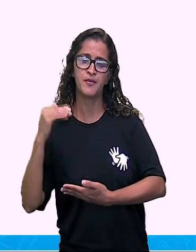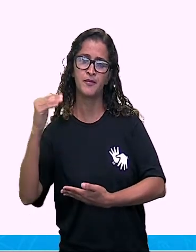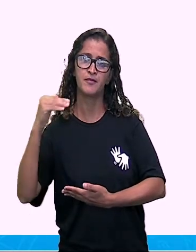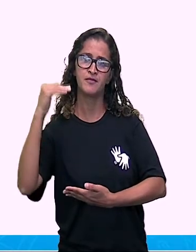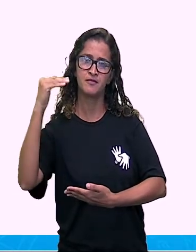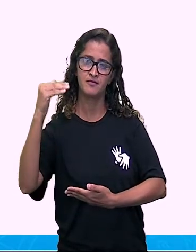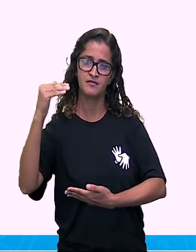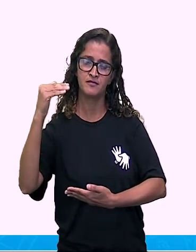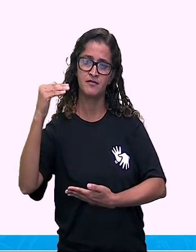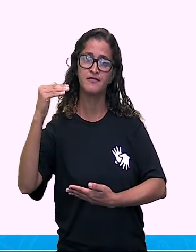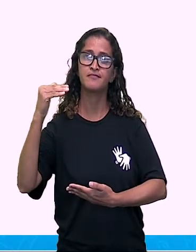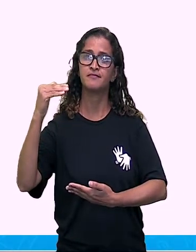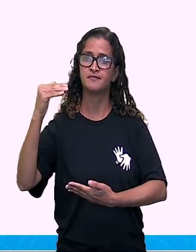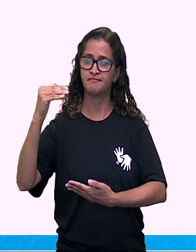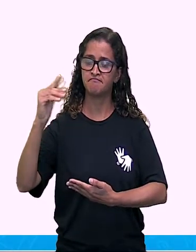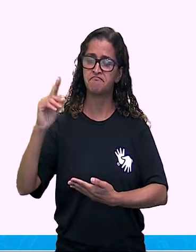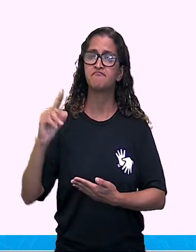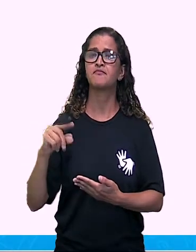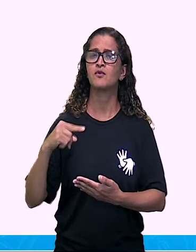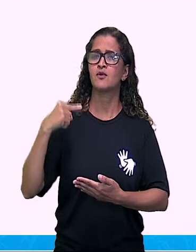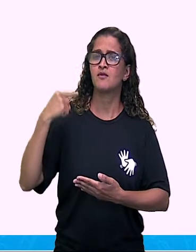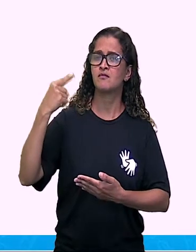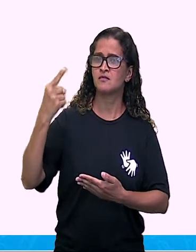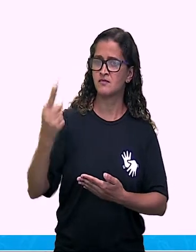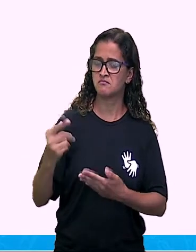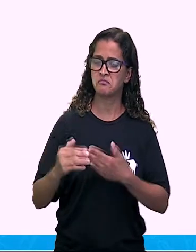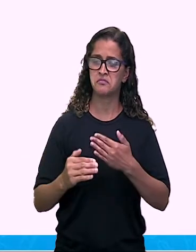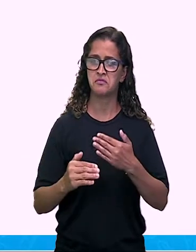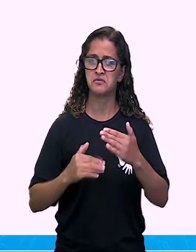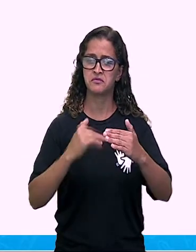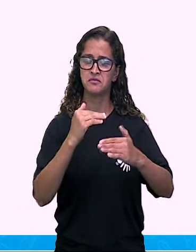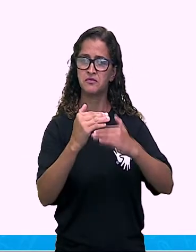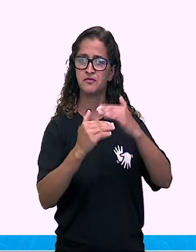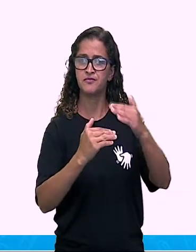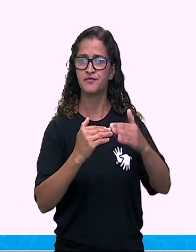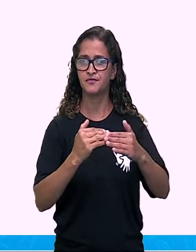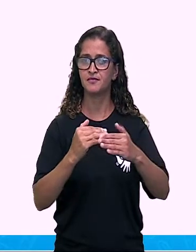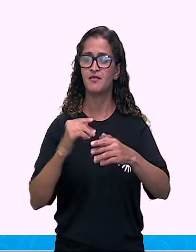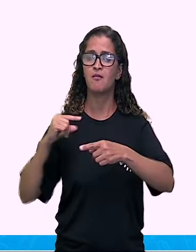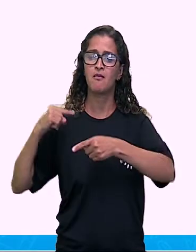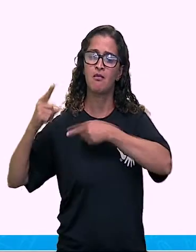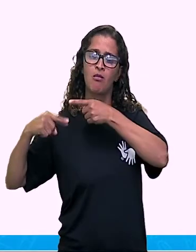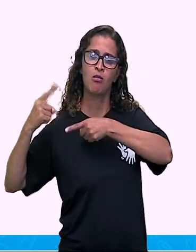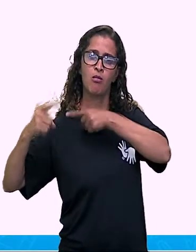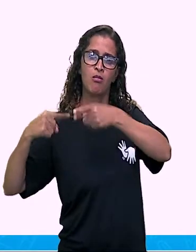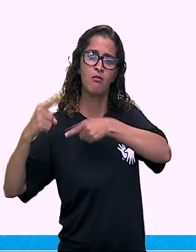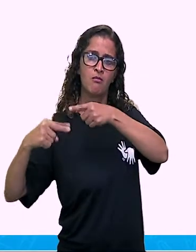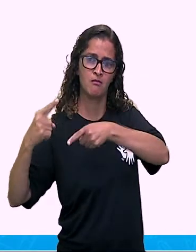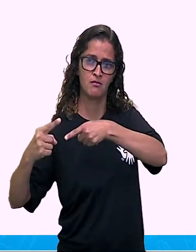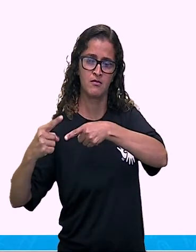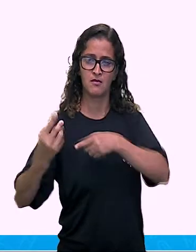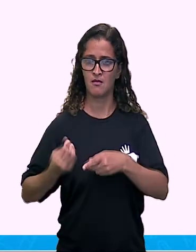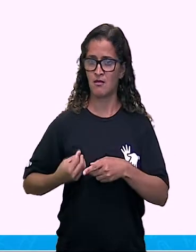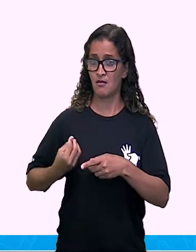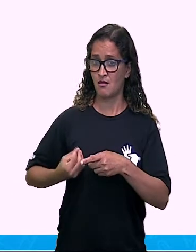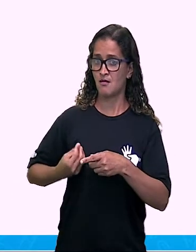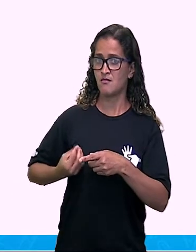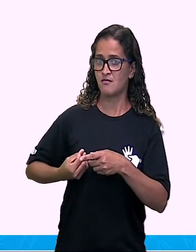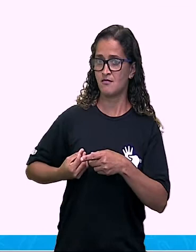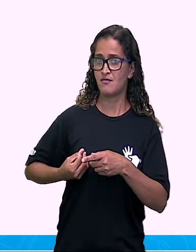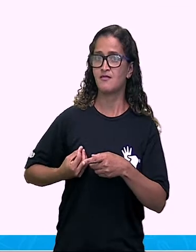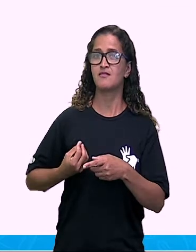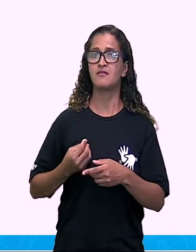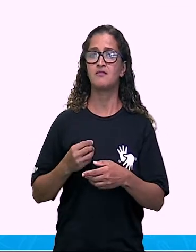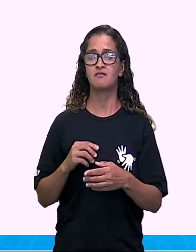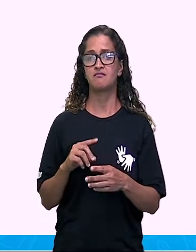né? De criança, adolescente, jovem. Se reproduz, quando você gera um filho